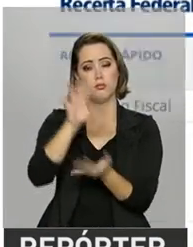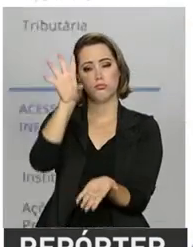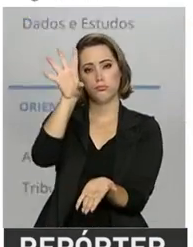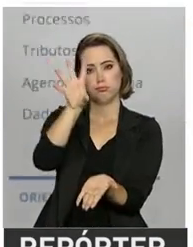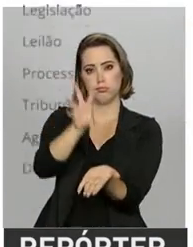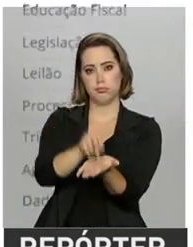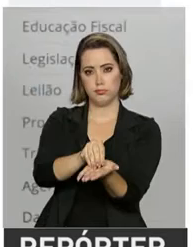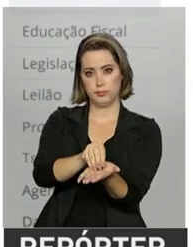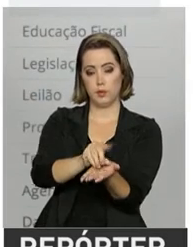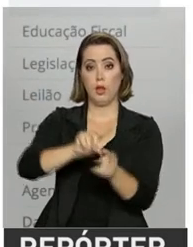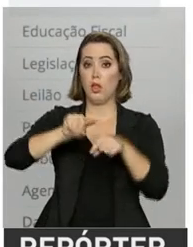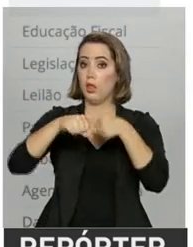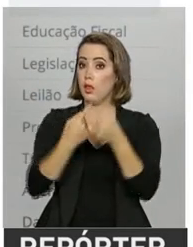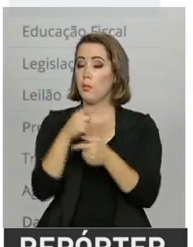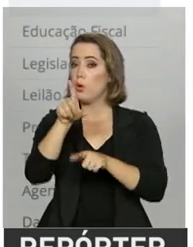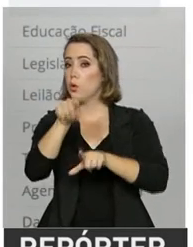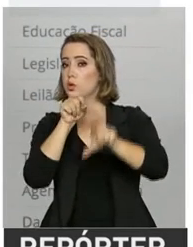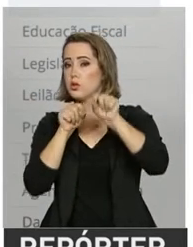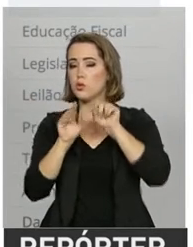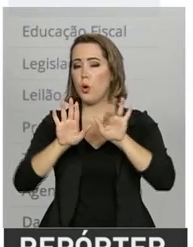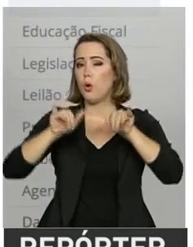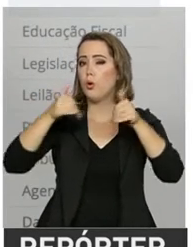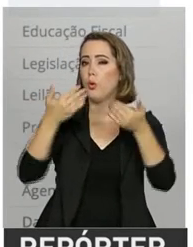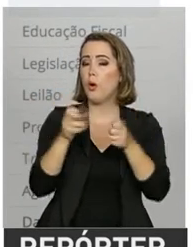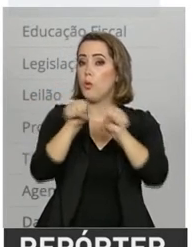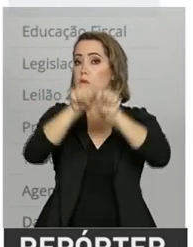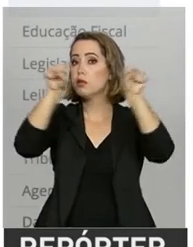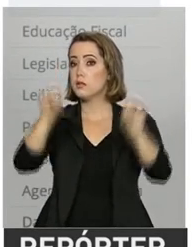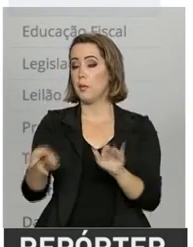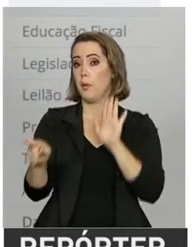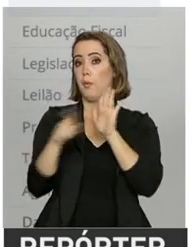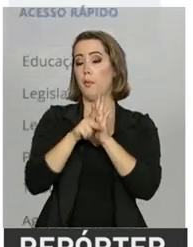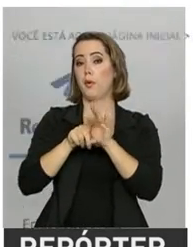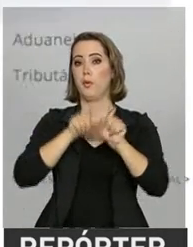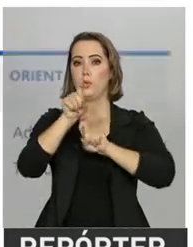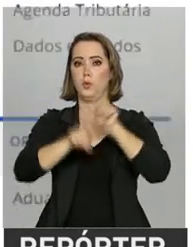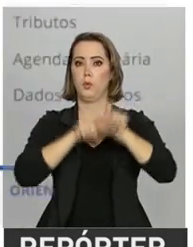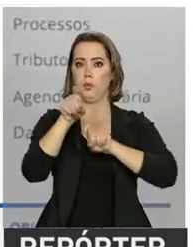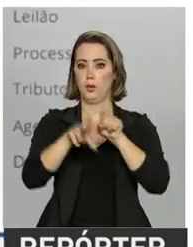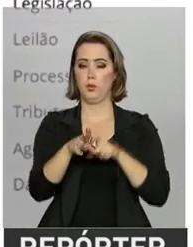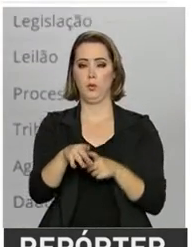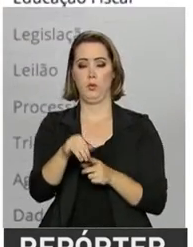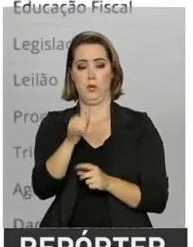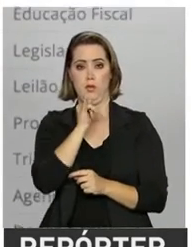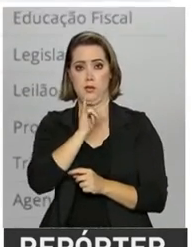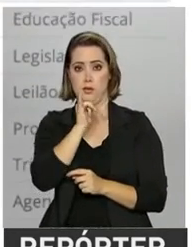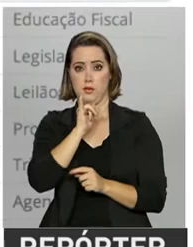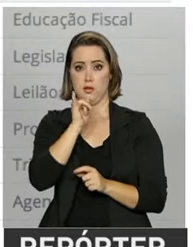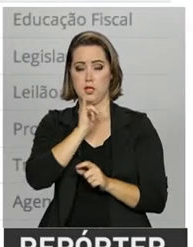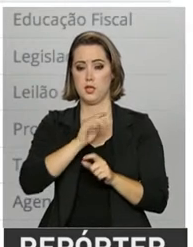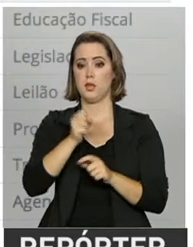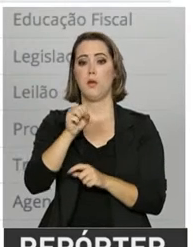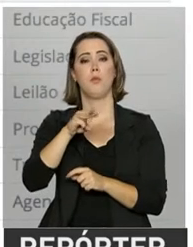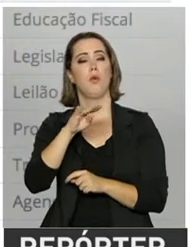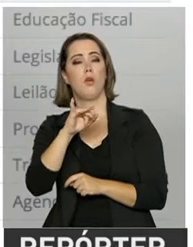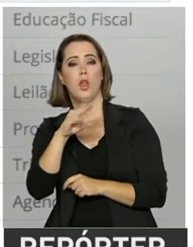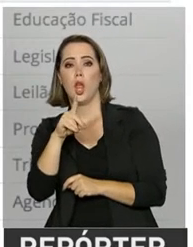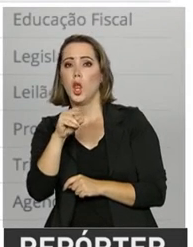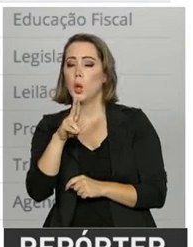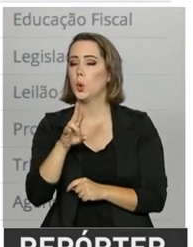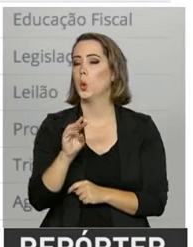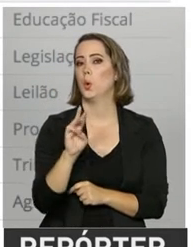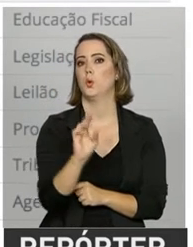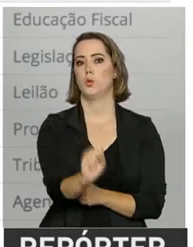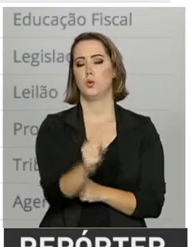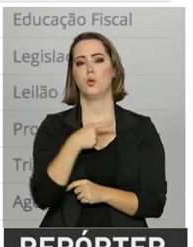O próximo passo é escolher o sistema operacional. Se você escolher o Windows, por exemplo, uma nova janela vai se abrir com as